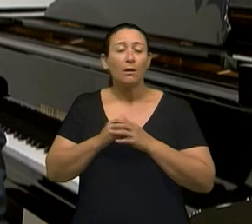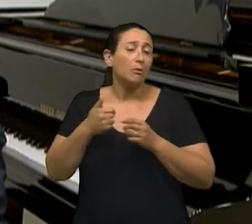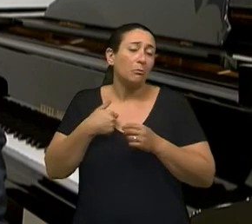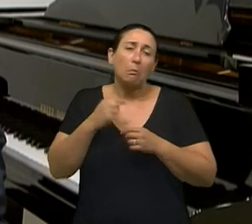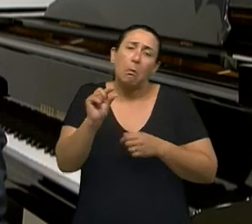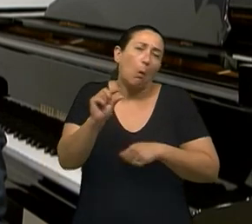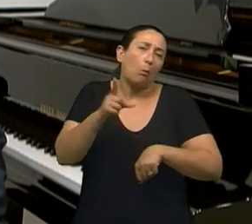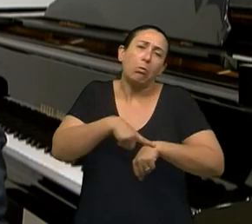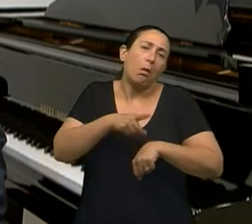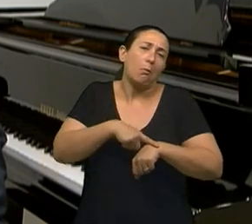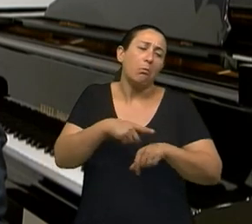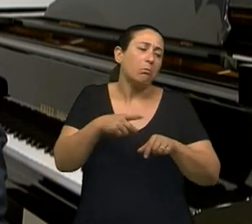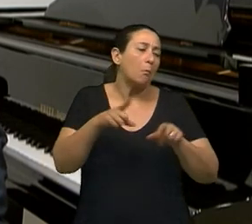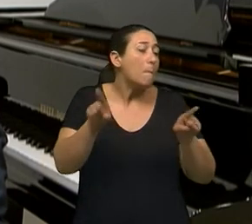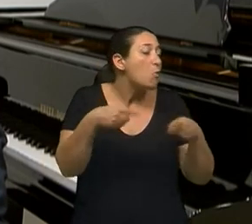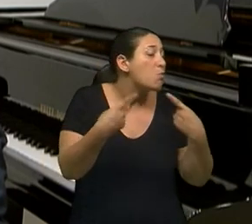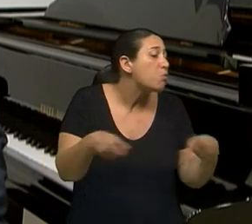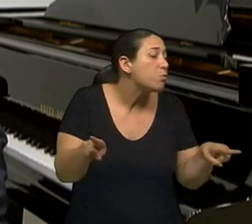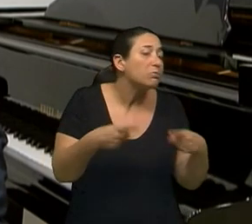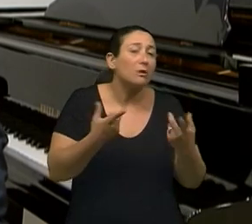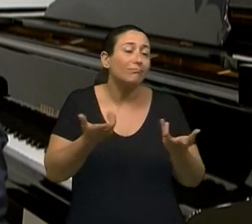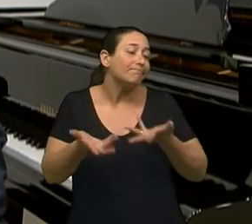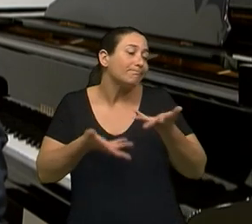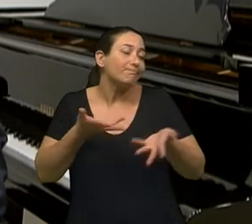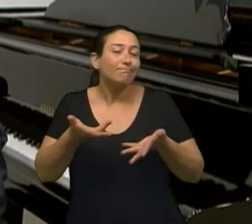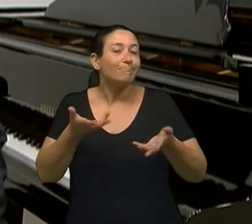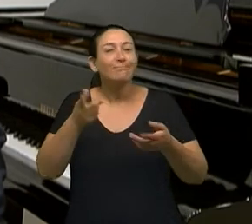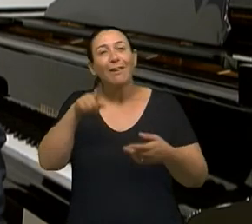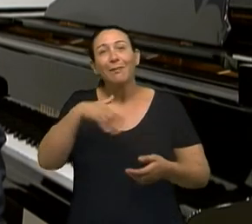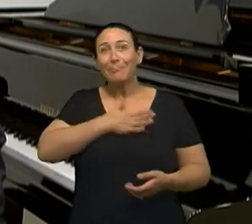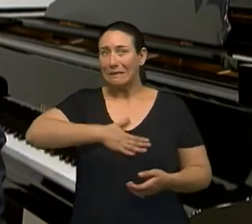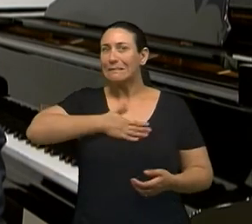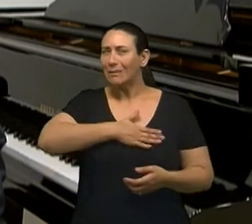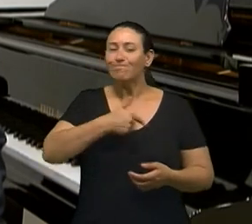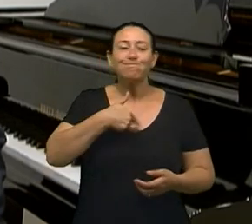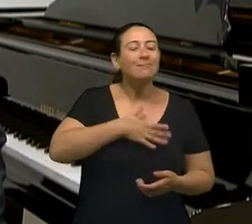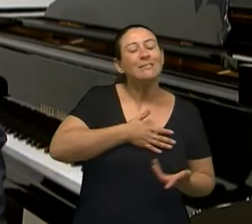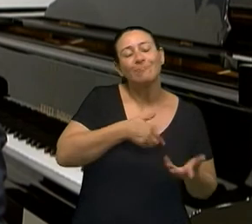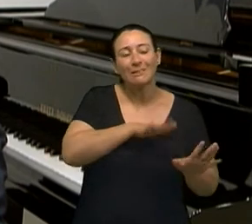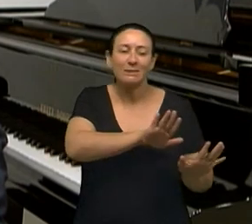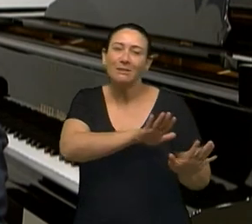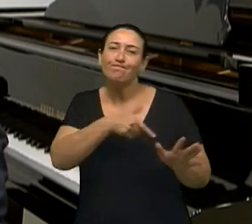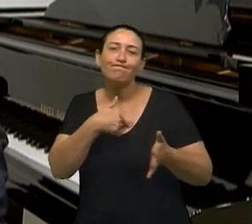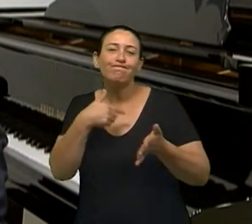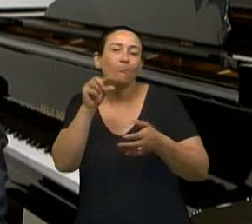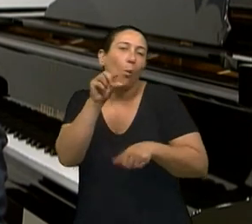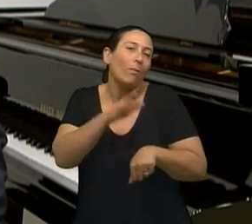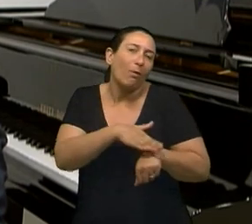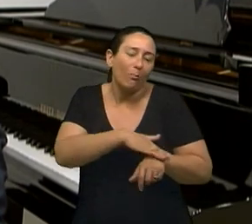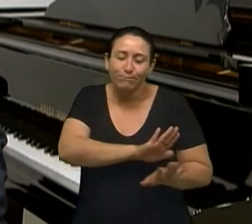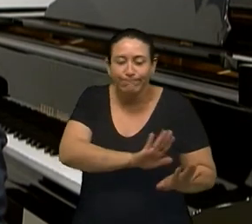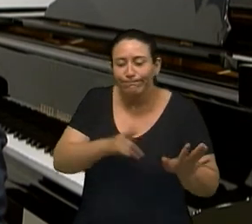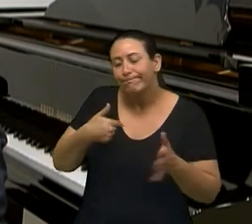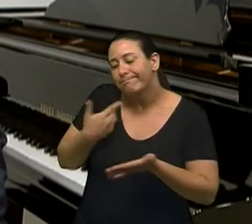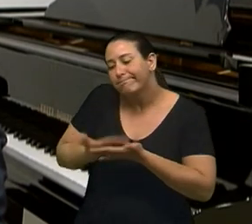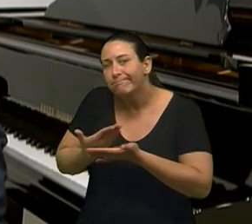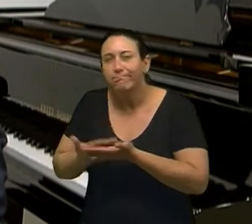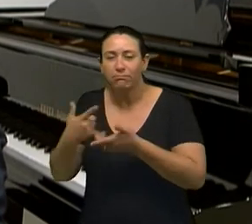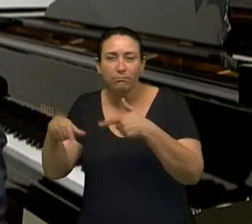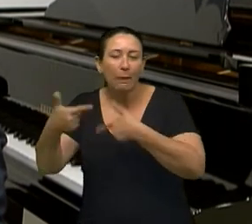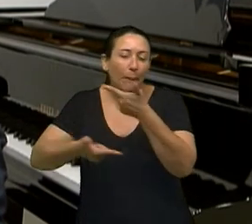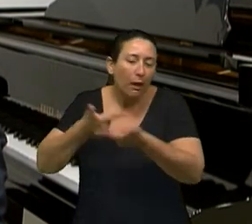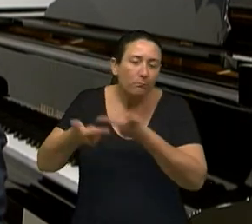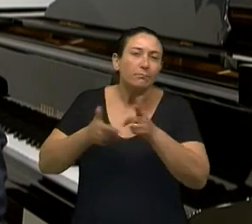tempo para me dedicar aos prazeres da vida, que é a música. Até que então decidi aprender